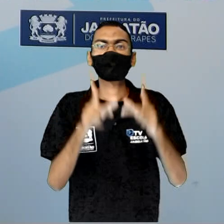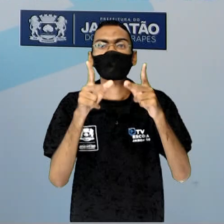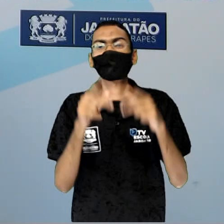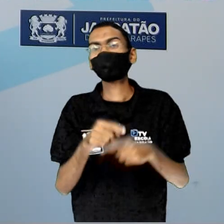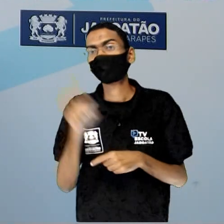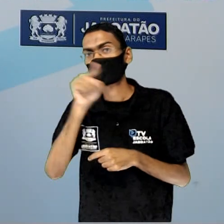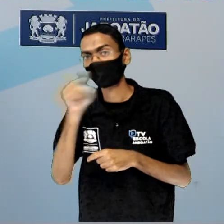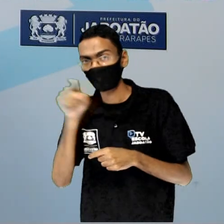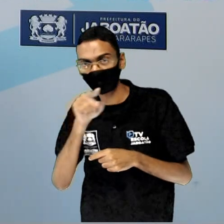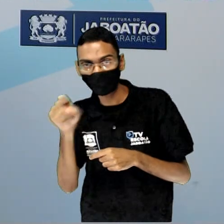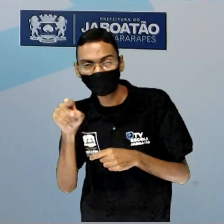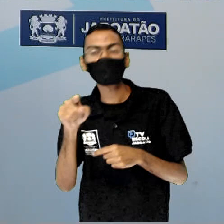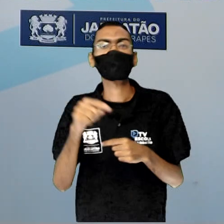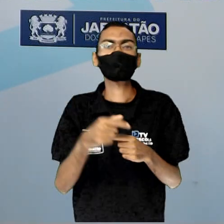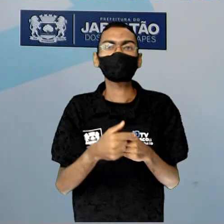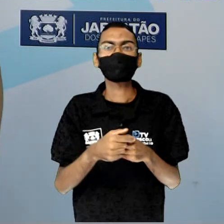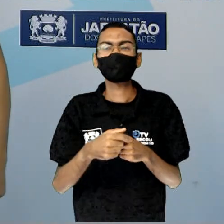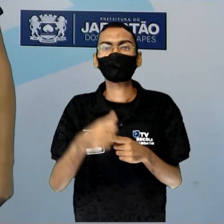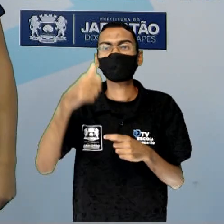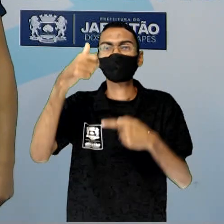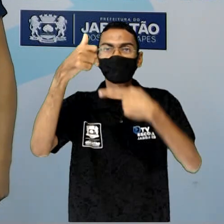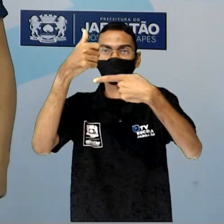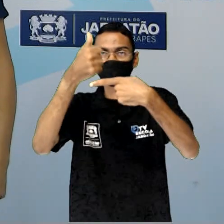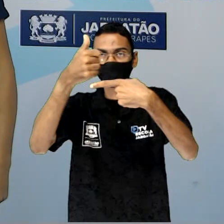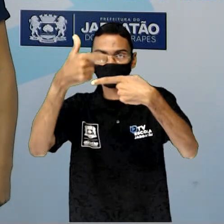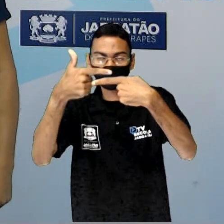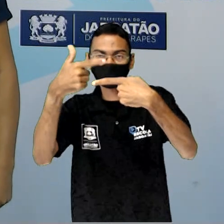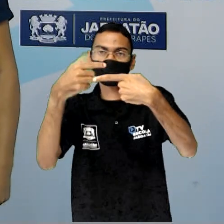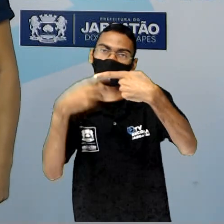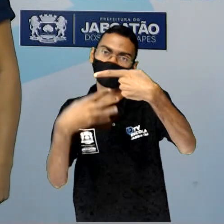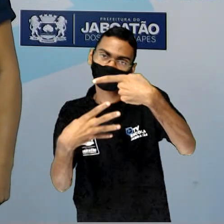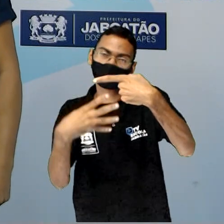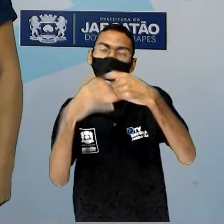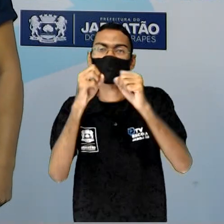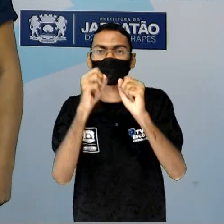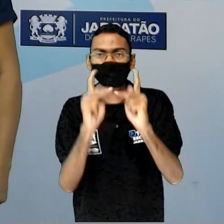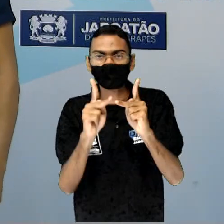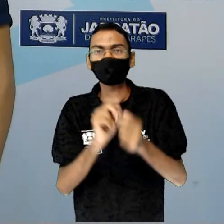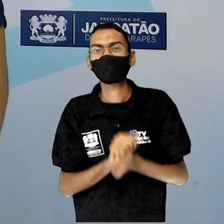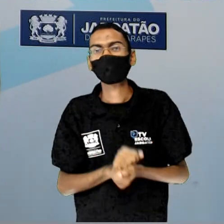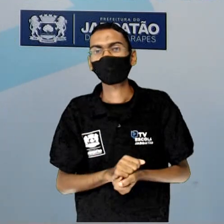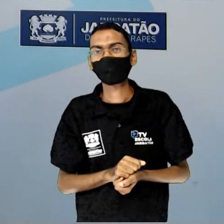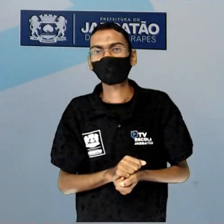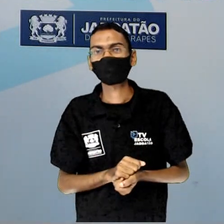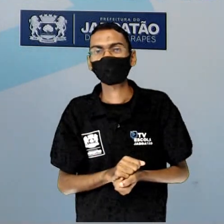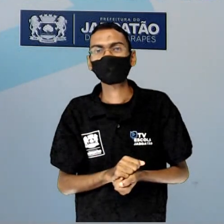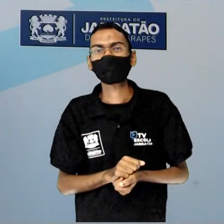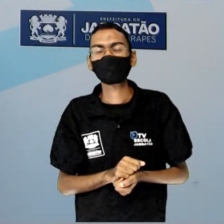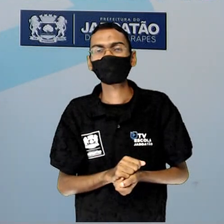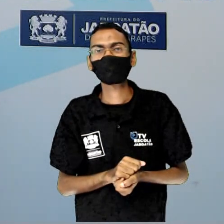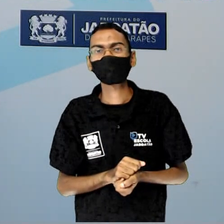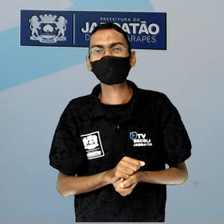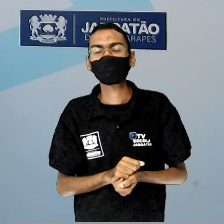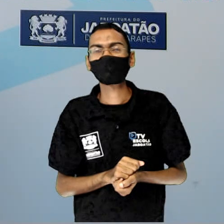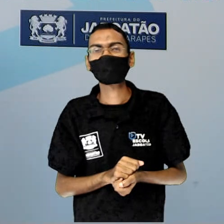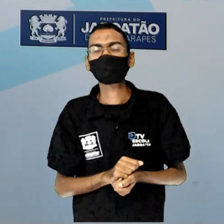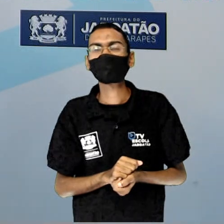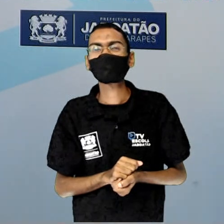12 dá para dividir por 4. 12 dividido por 4 é igual a 3 inteiros.